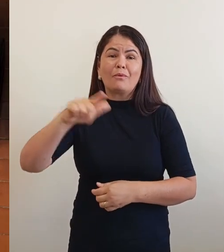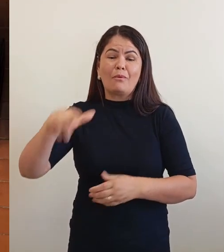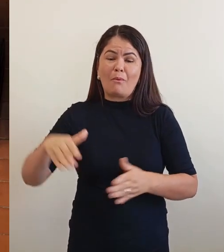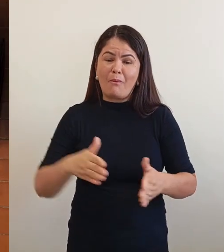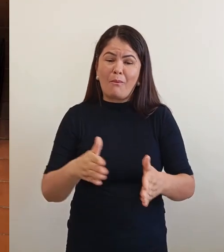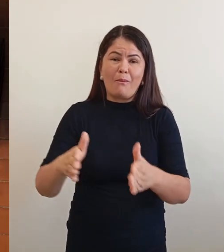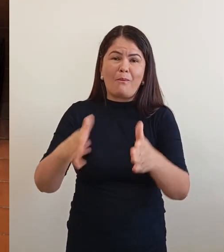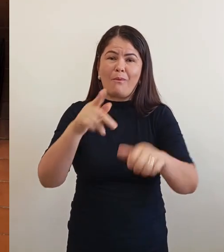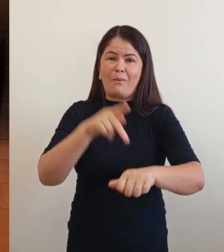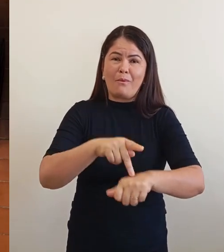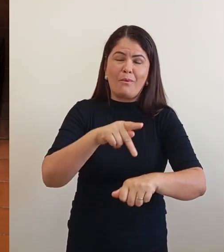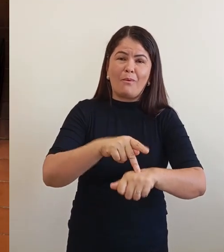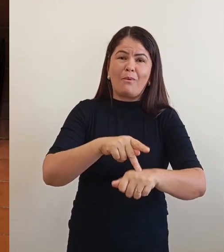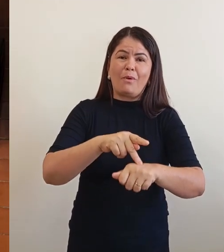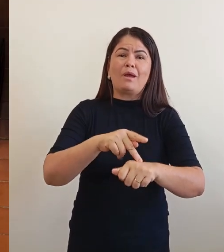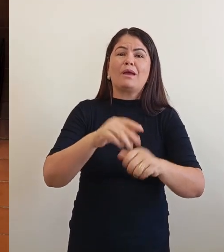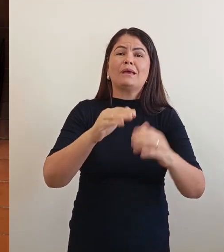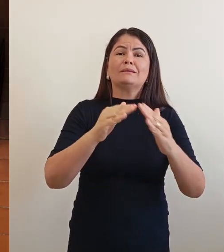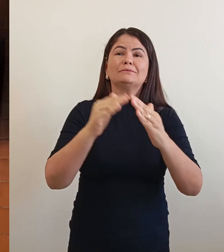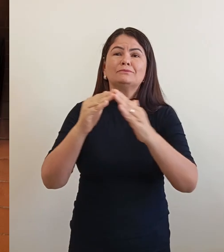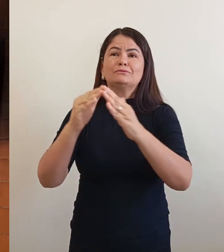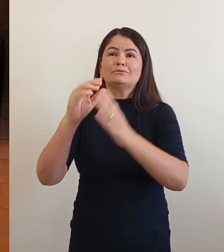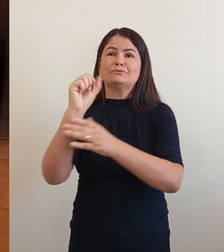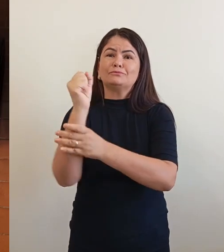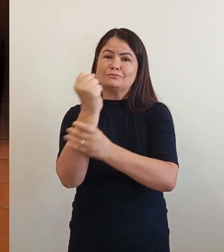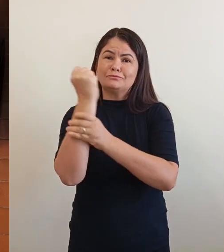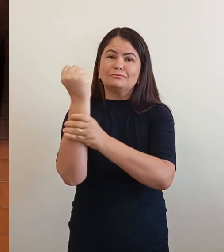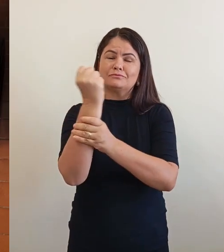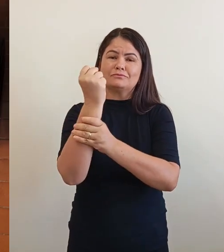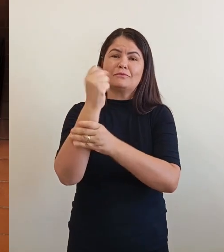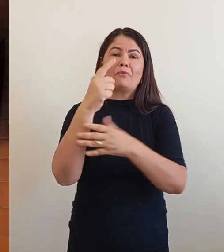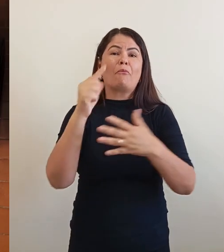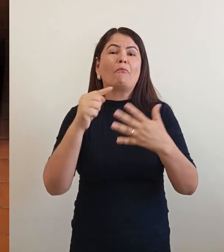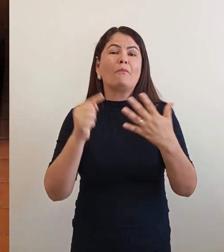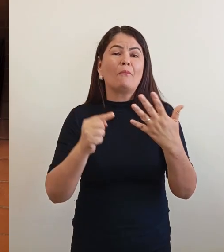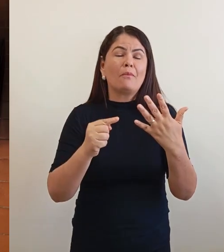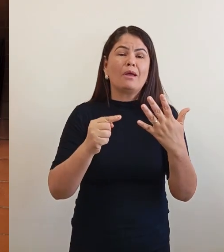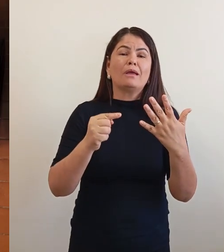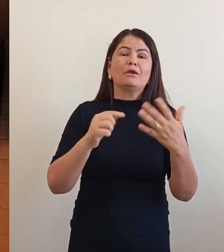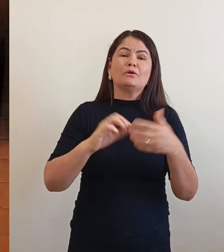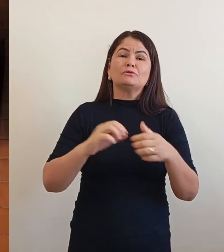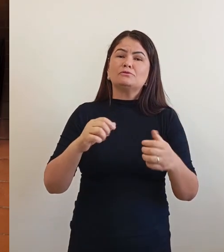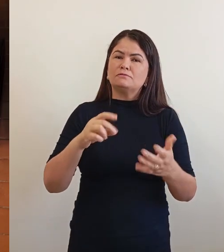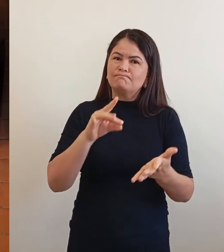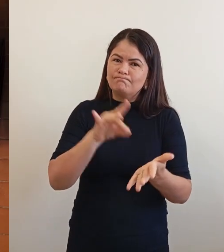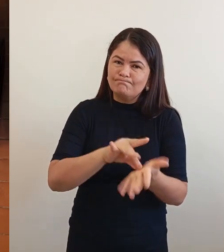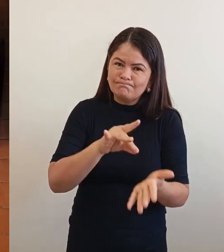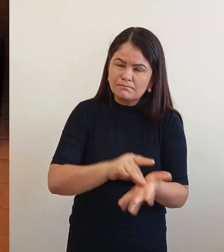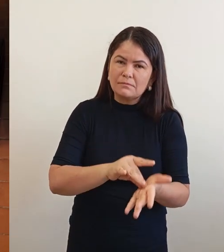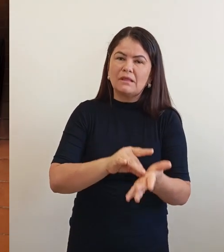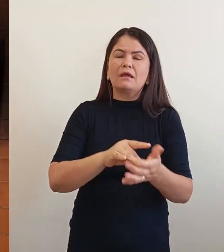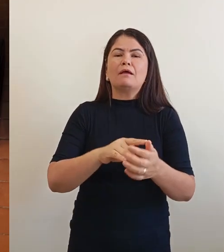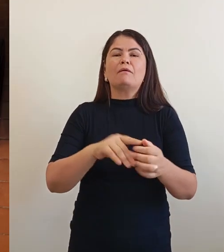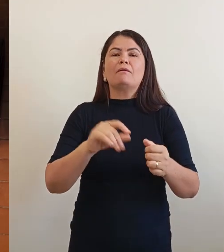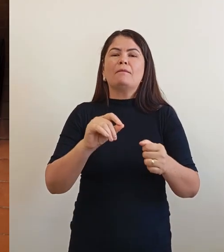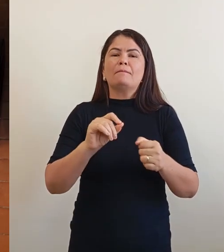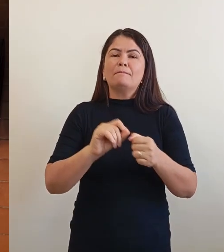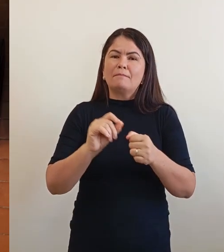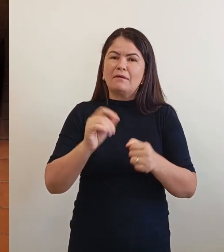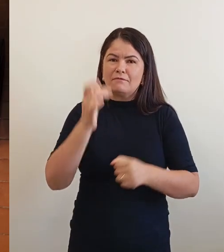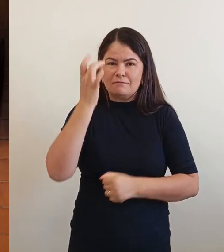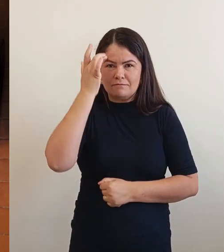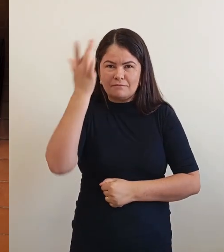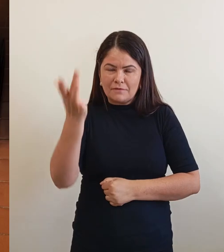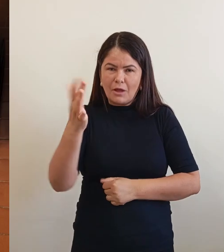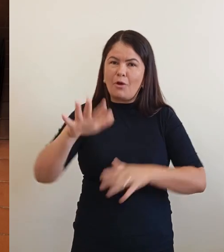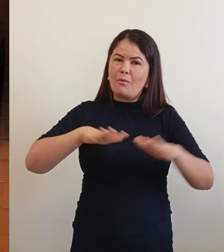tombadas, quais medidas concretas o candidato planeja implementar para facilitar a locomoção de pessoas cegas e com